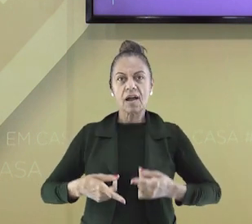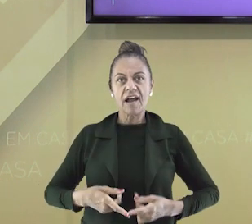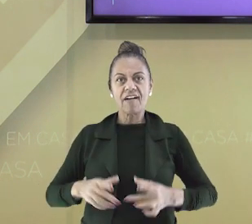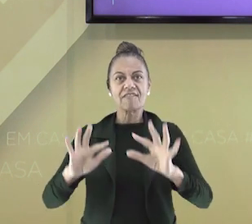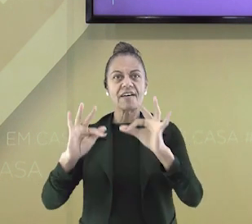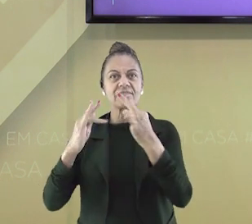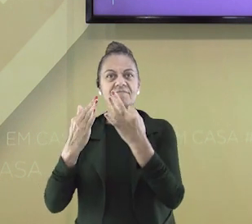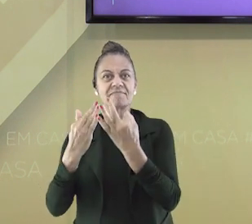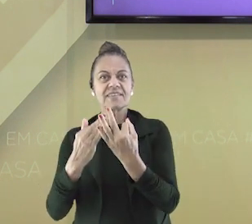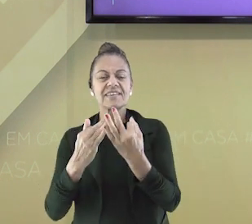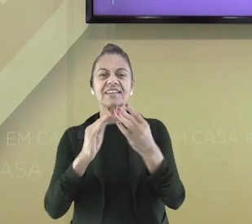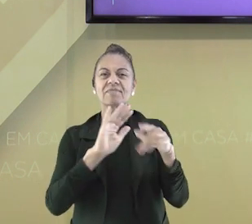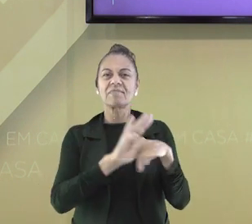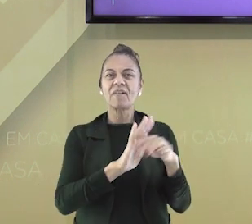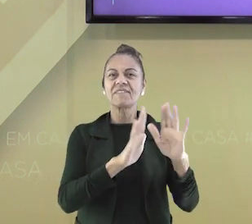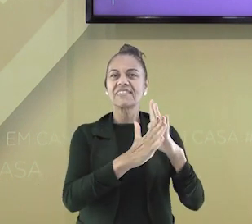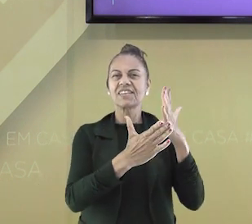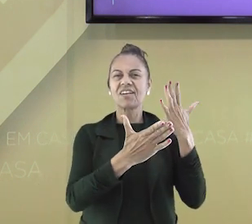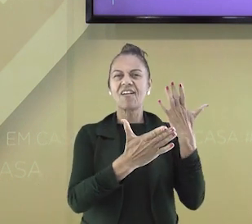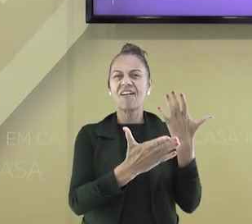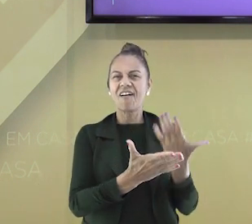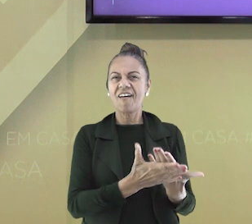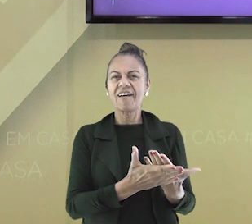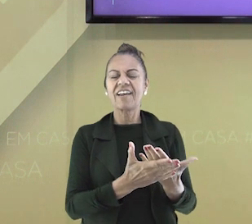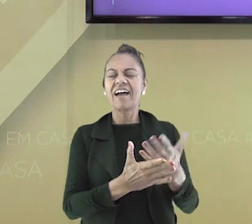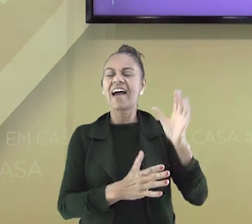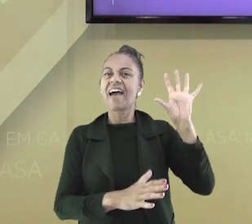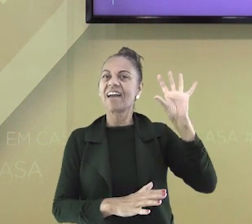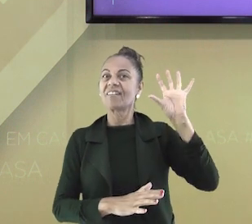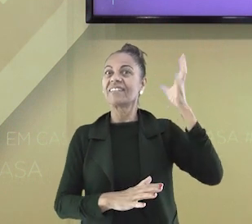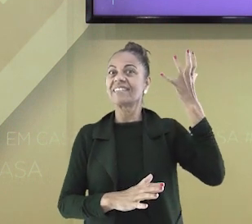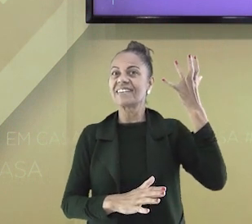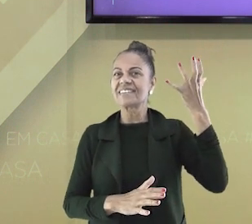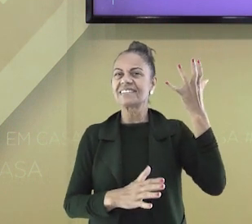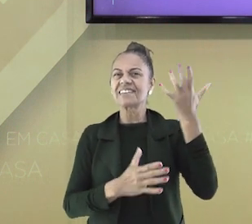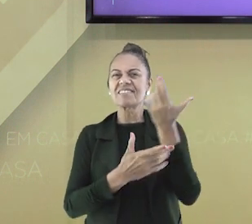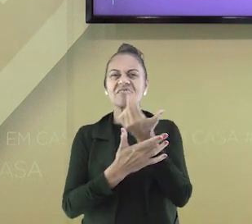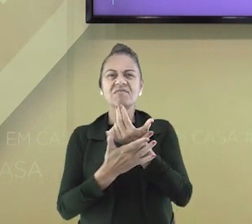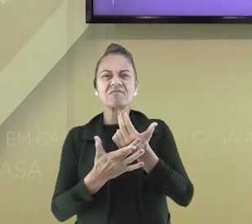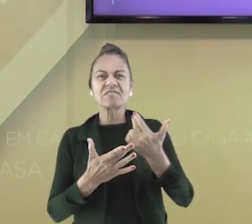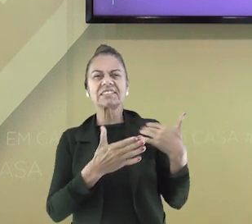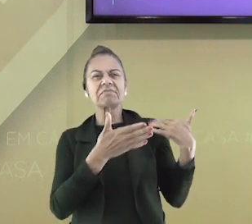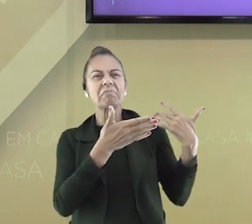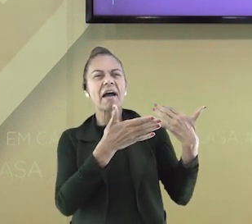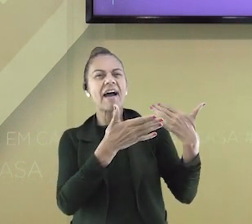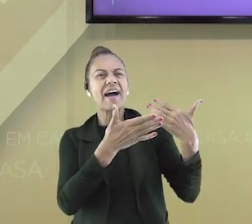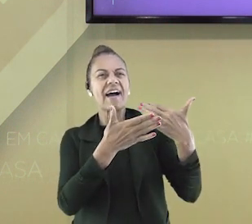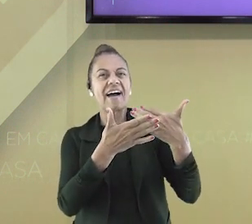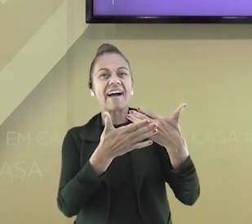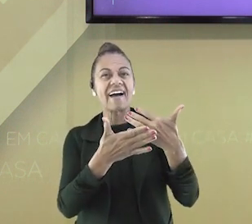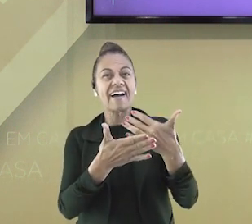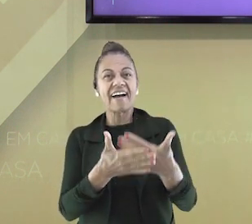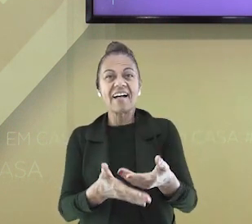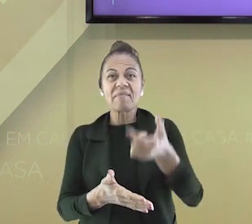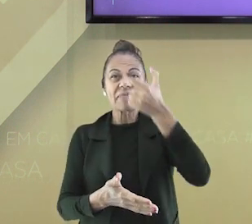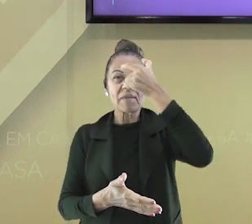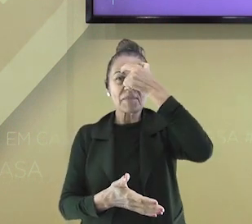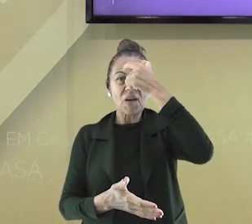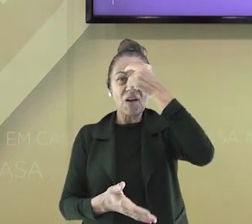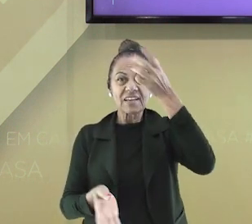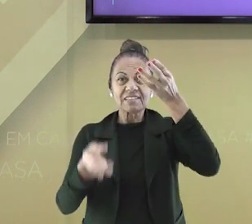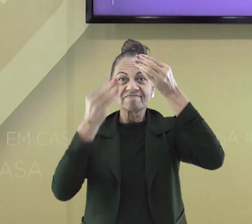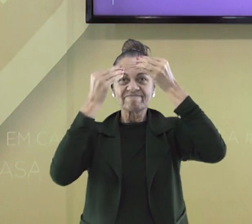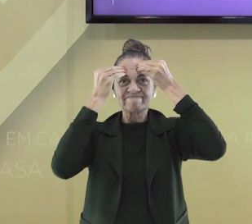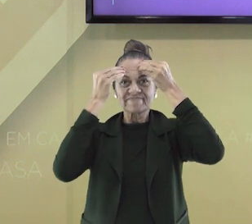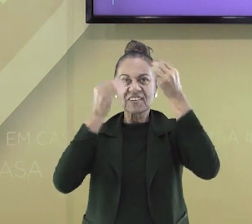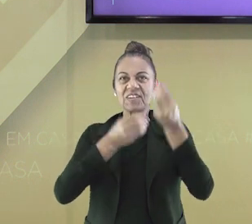familiares e escolares. Ah, antes de iniciar a nossa aula, você não pode esquecer de registrar a